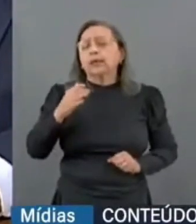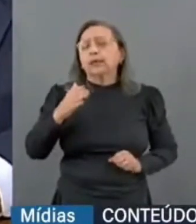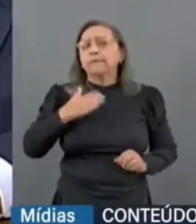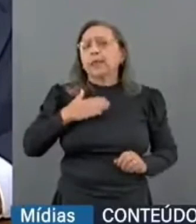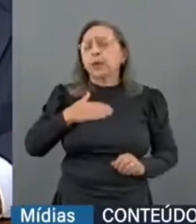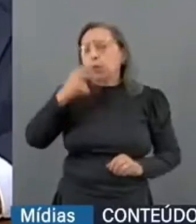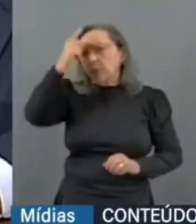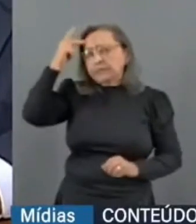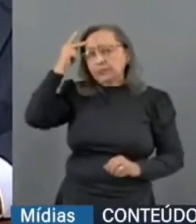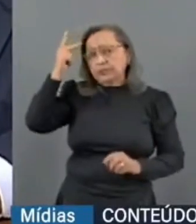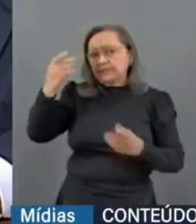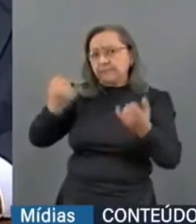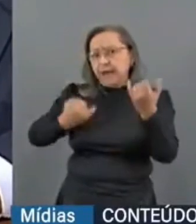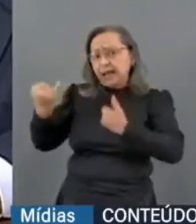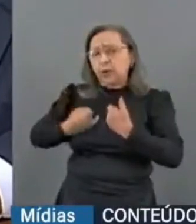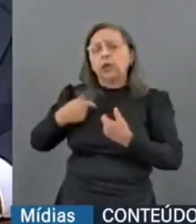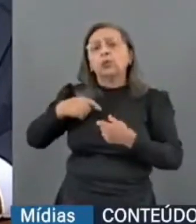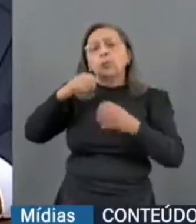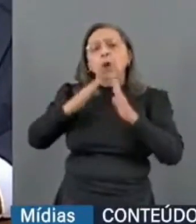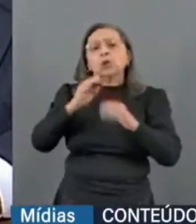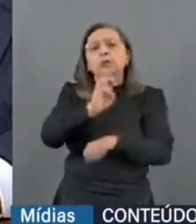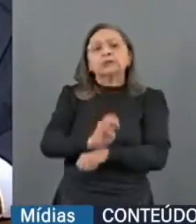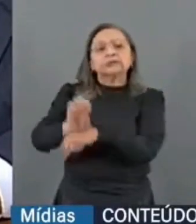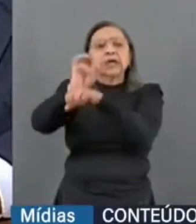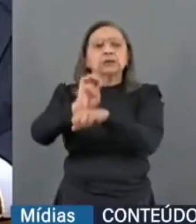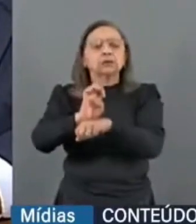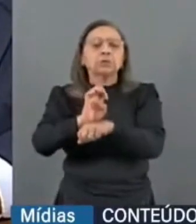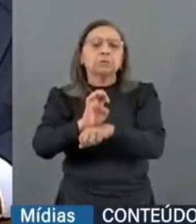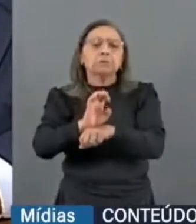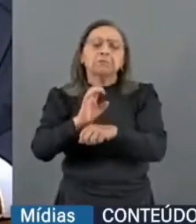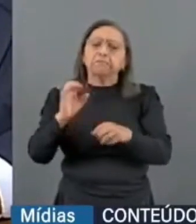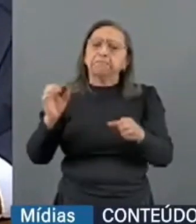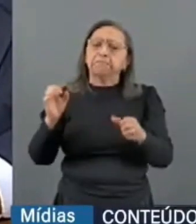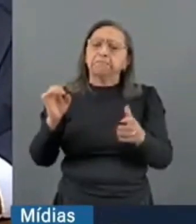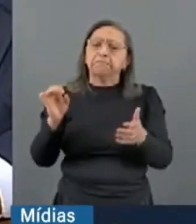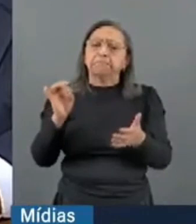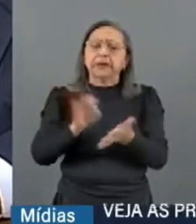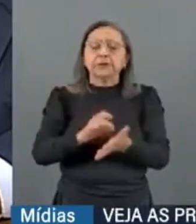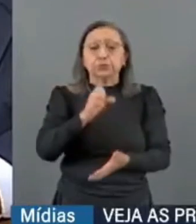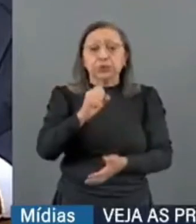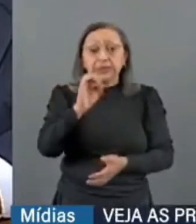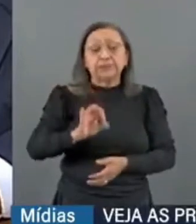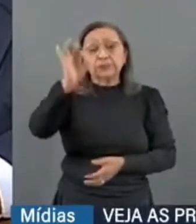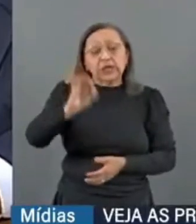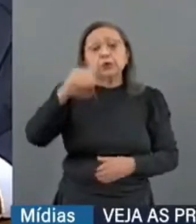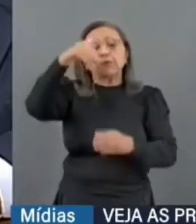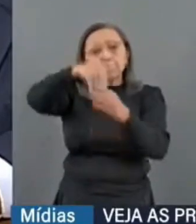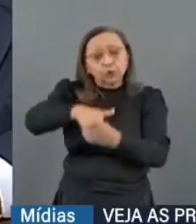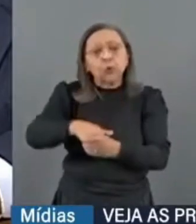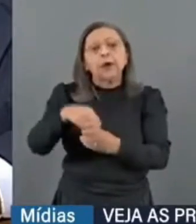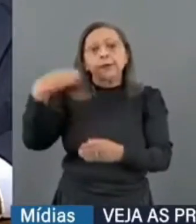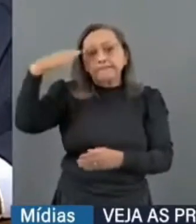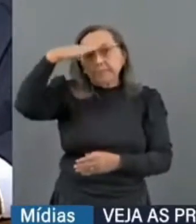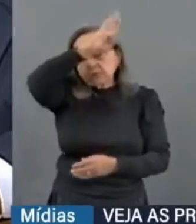público fala comigo? Eu sou de um Estado que praticamente 80%, doutor Zanin, votou em Jair Messias Bolsonaro,